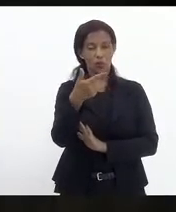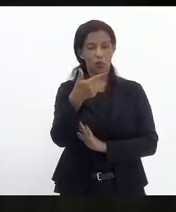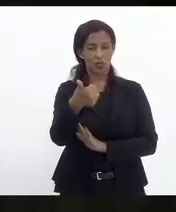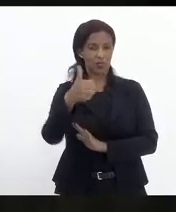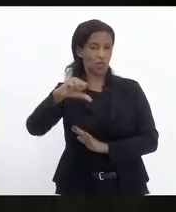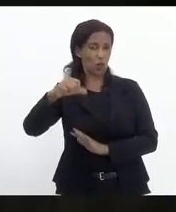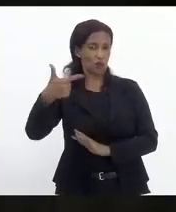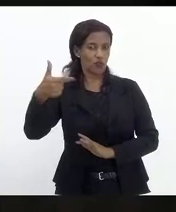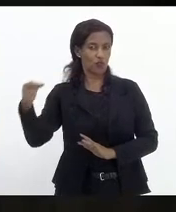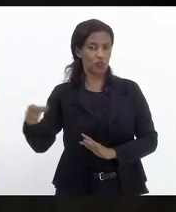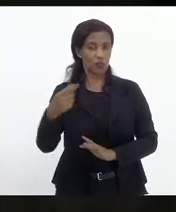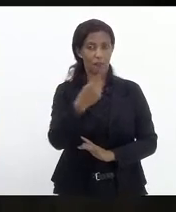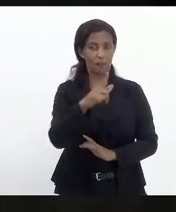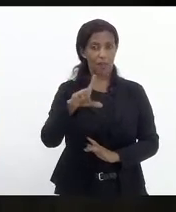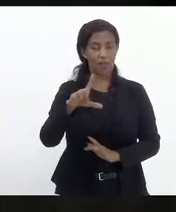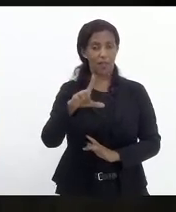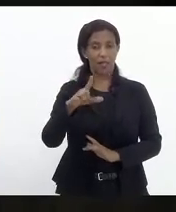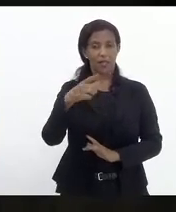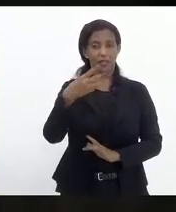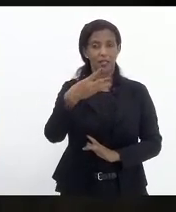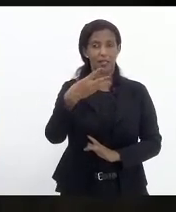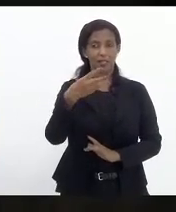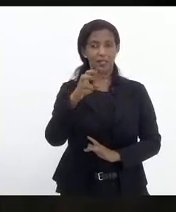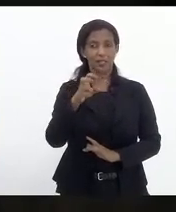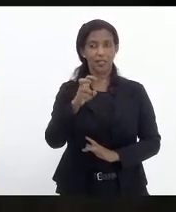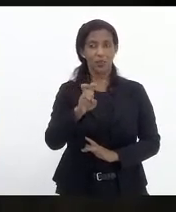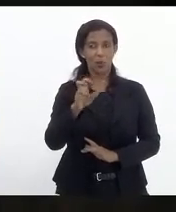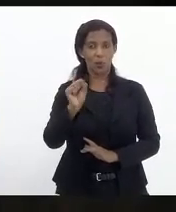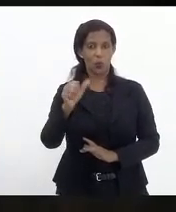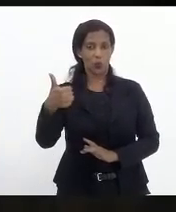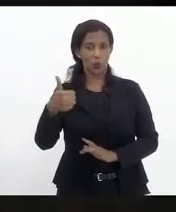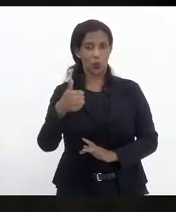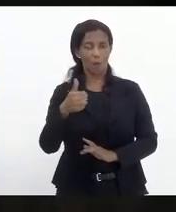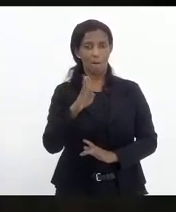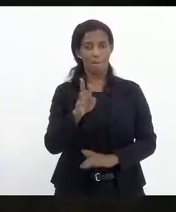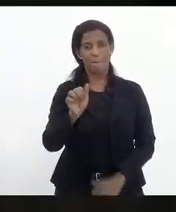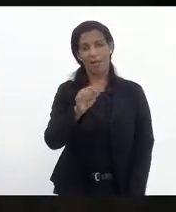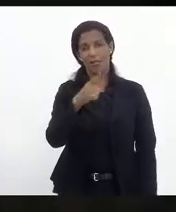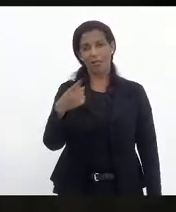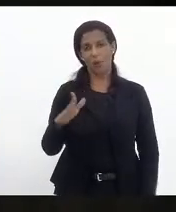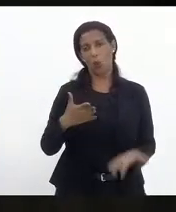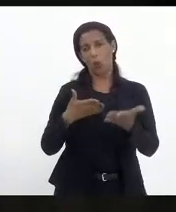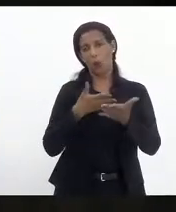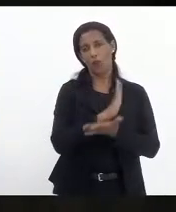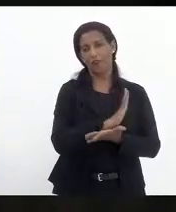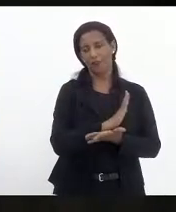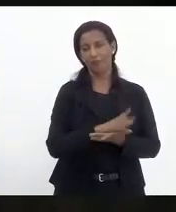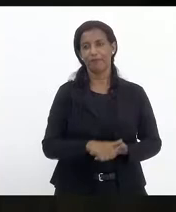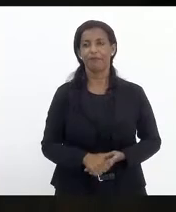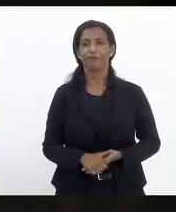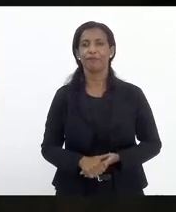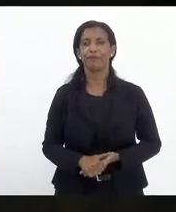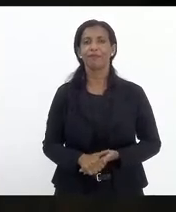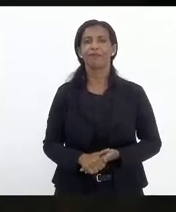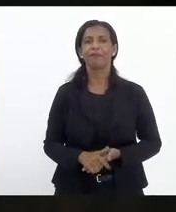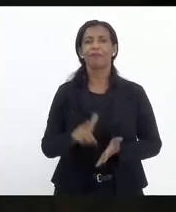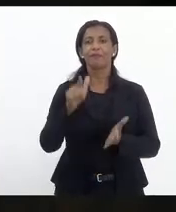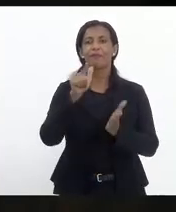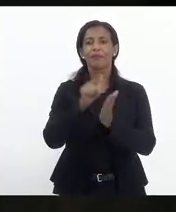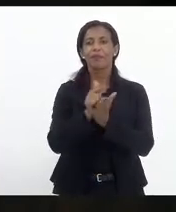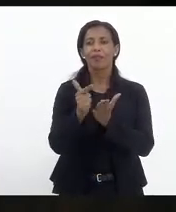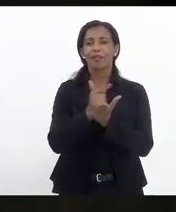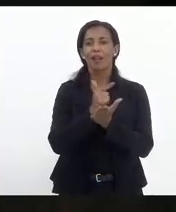inclusão do projeto de lei 3581 de 21 Deputado Brazão Os senhores que aprovam nesse que não estão aprovados Há sobre a mesa